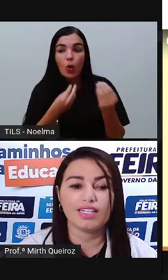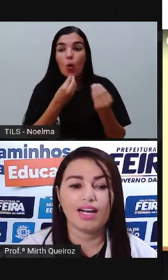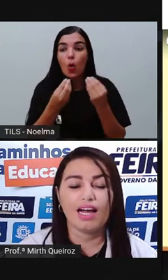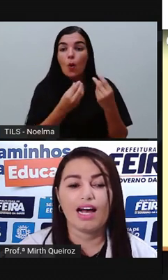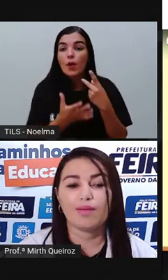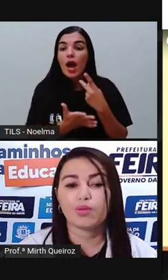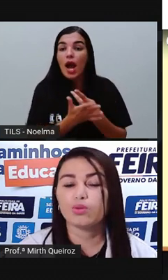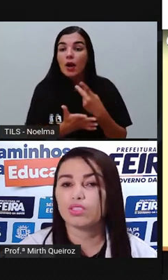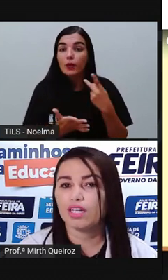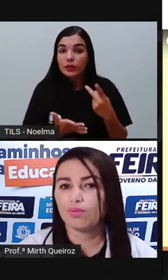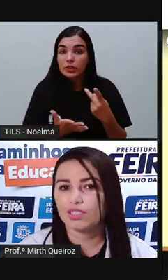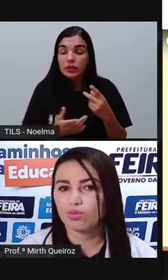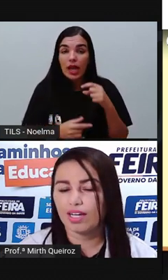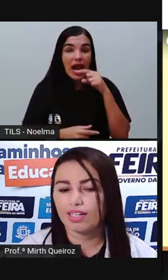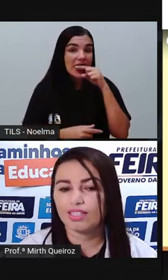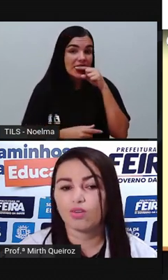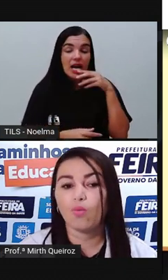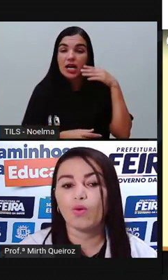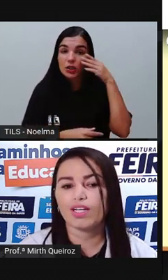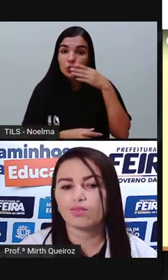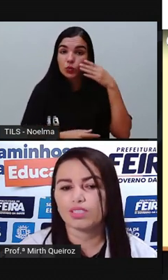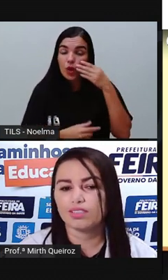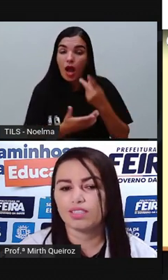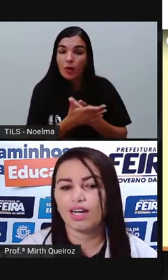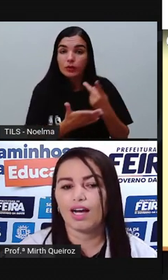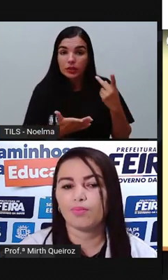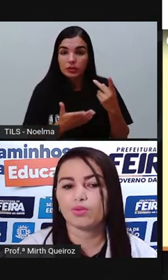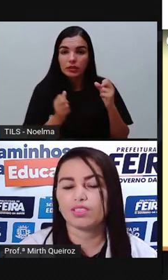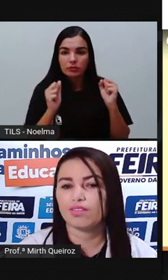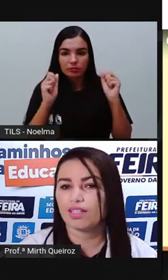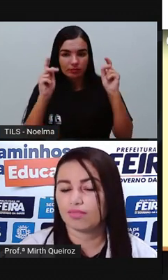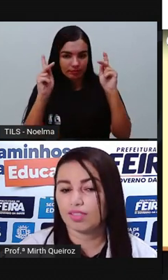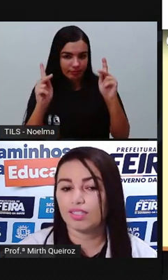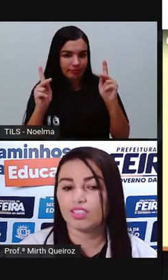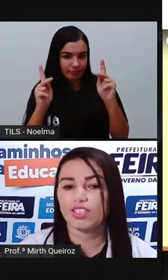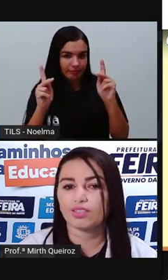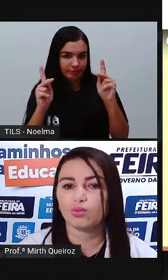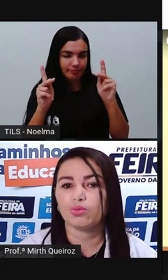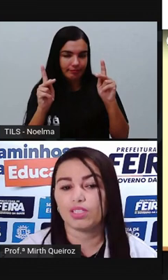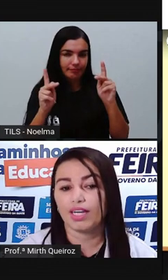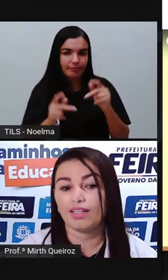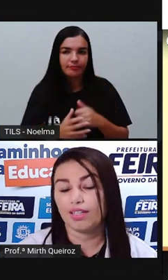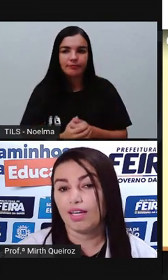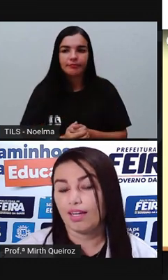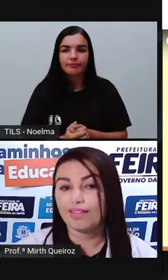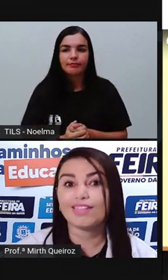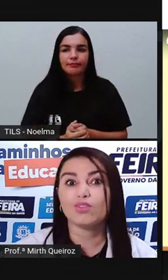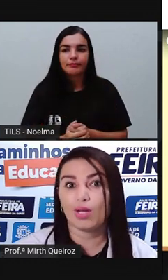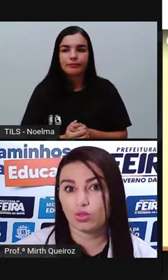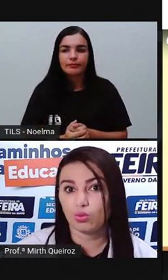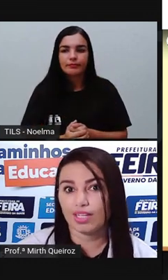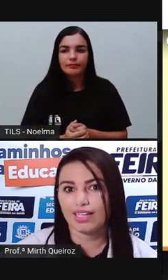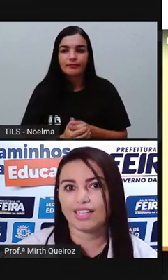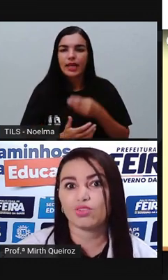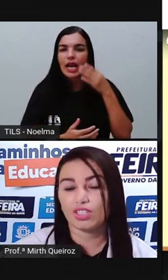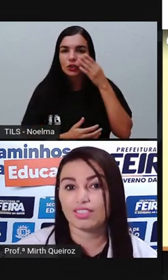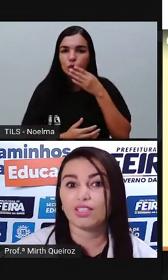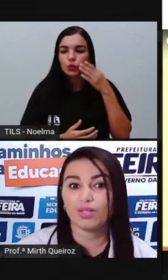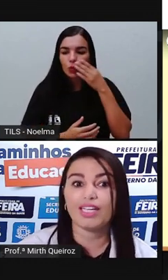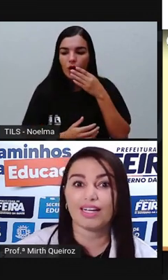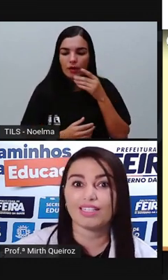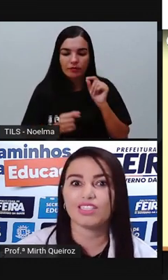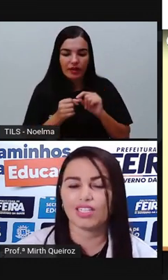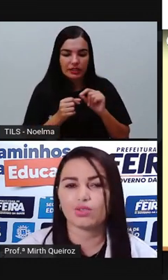acontecia a produção açucareira. Como é que acontecia a produção da cana-de-açúcar, né? Do açúcar, aliás,